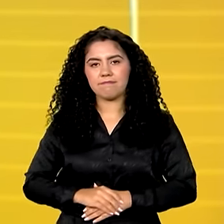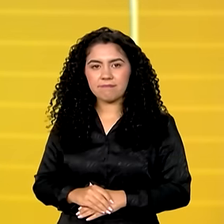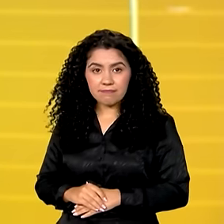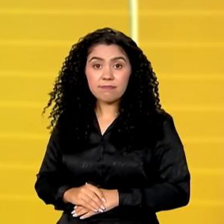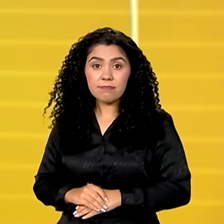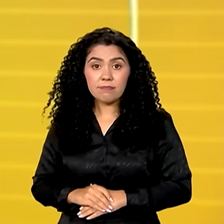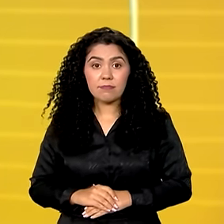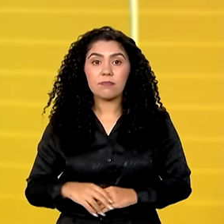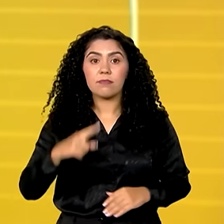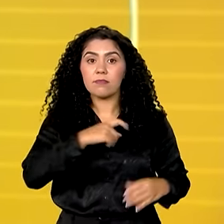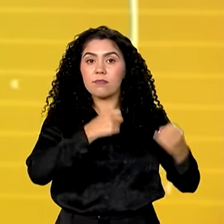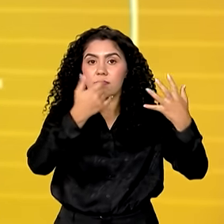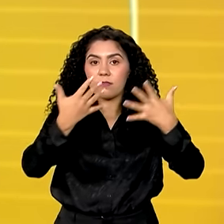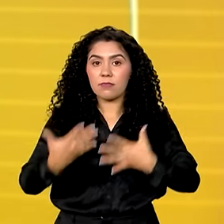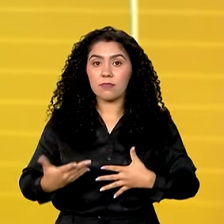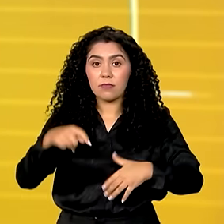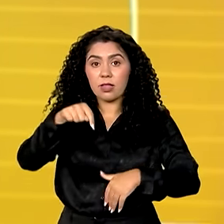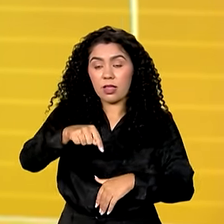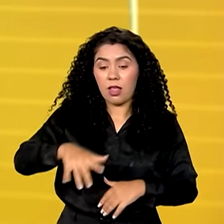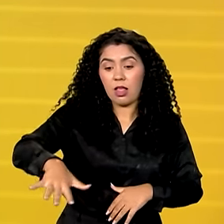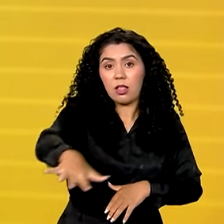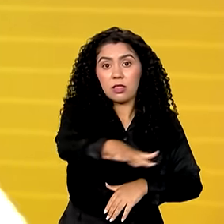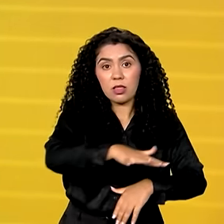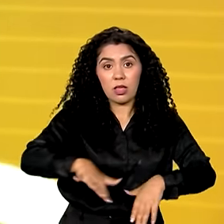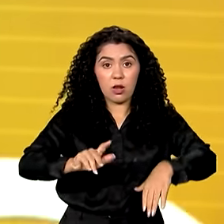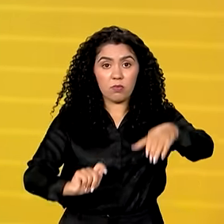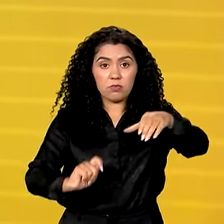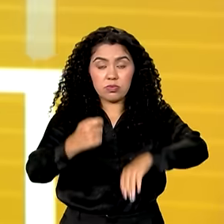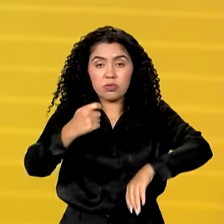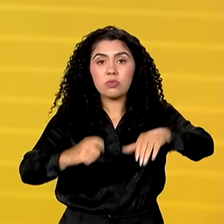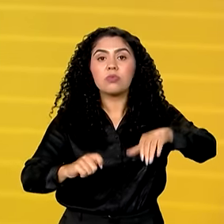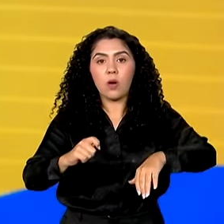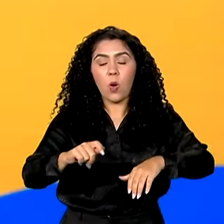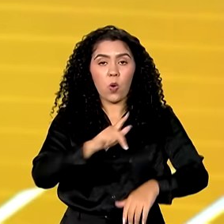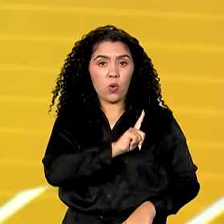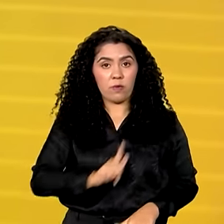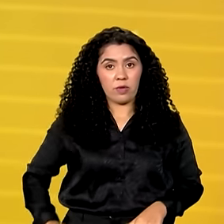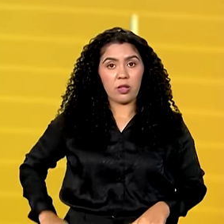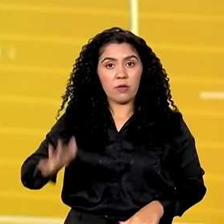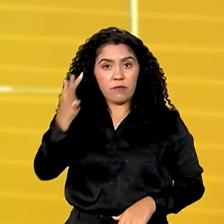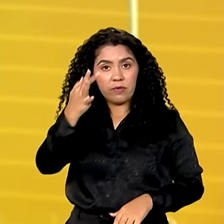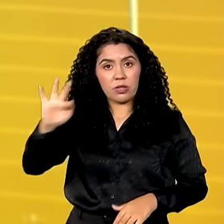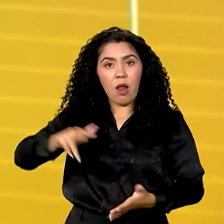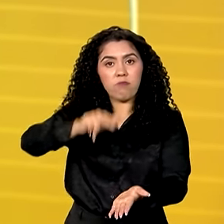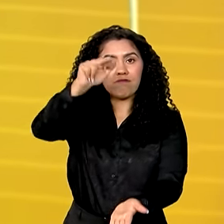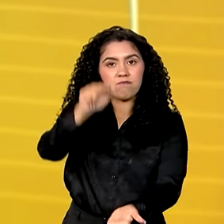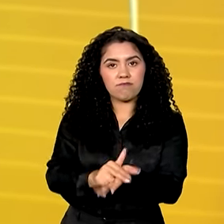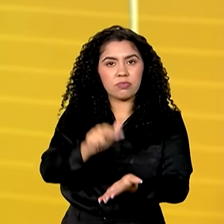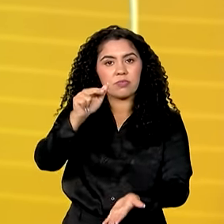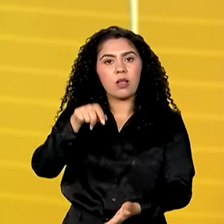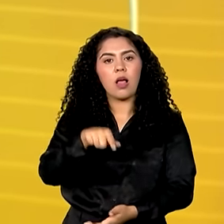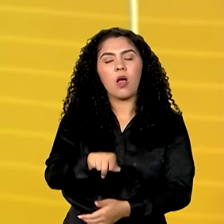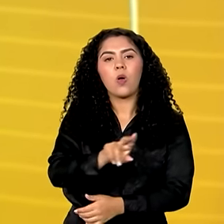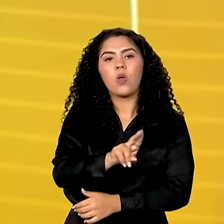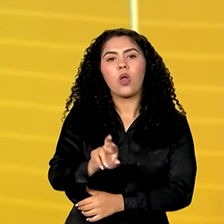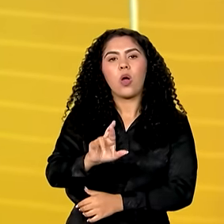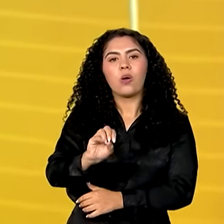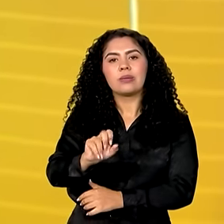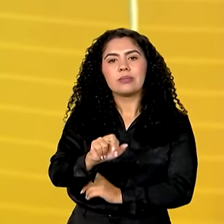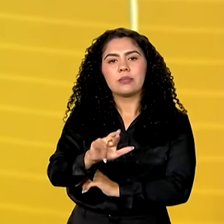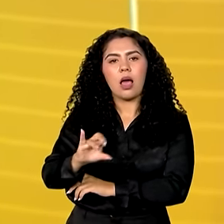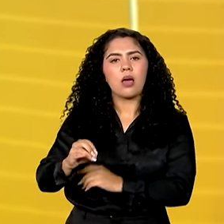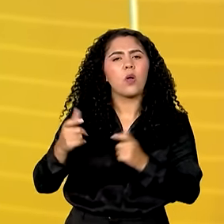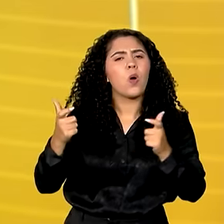Mais um território remanescente de quilombo foi reconhecido pelo governo federal. Desta vez, o quilombo rosário, no município de